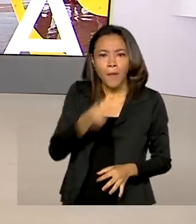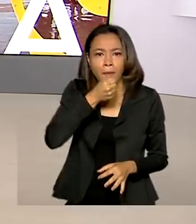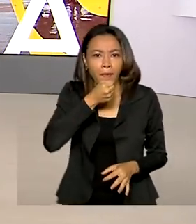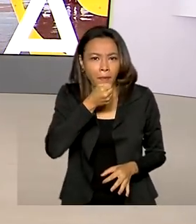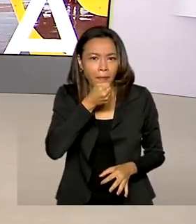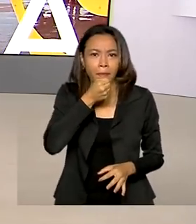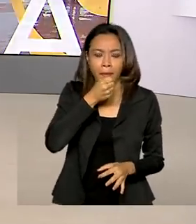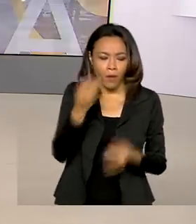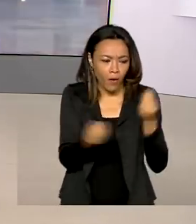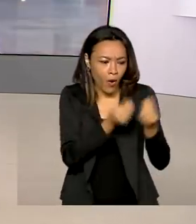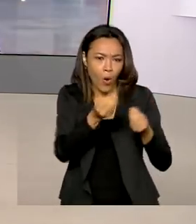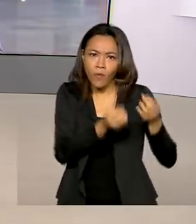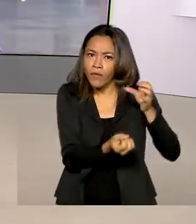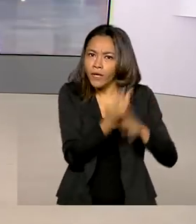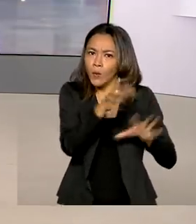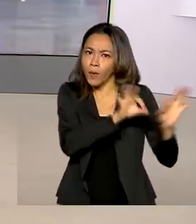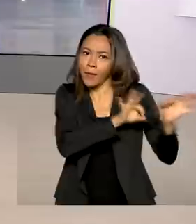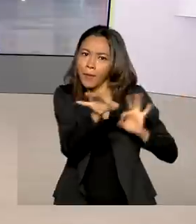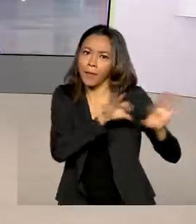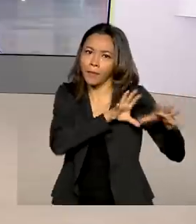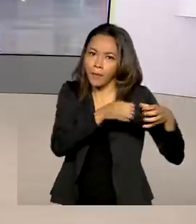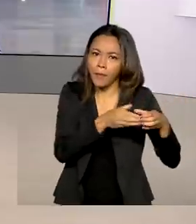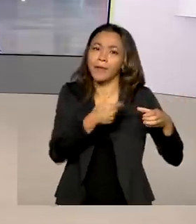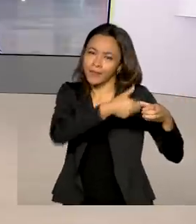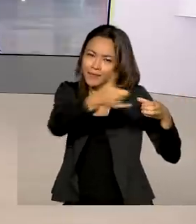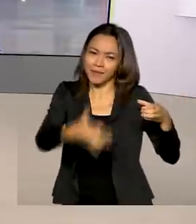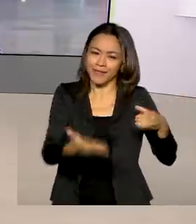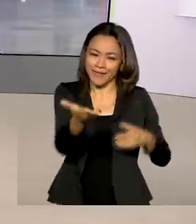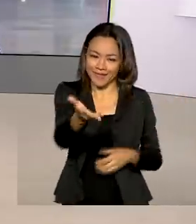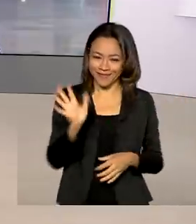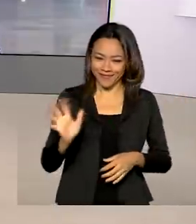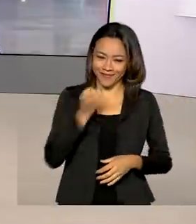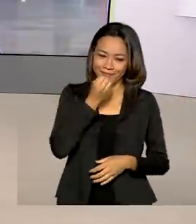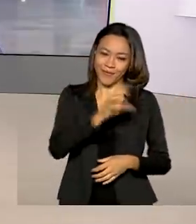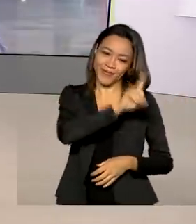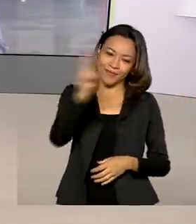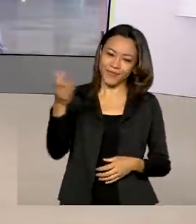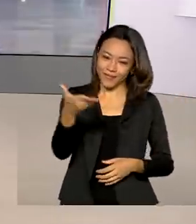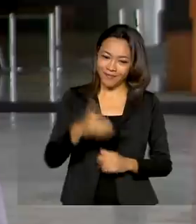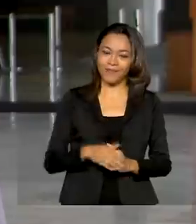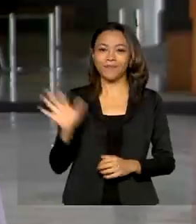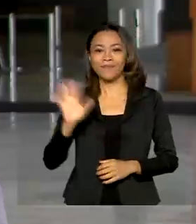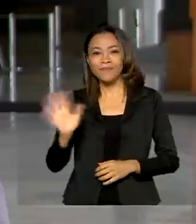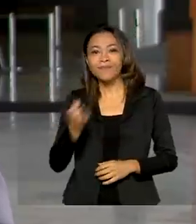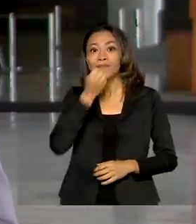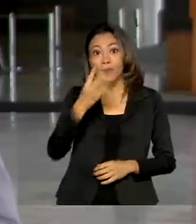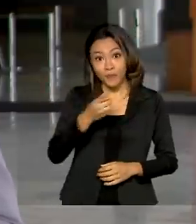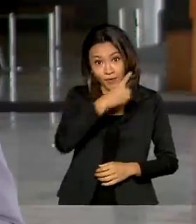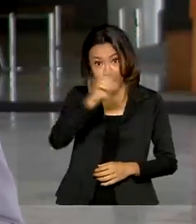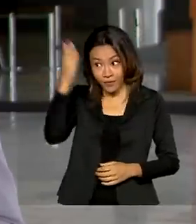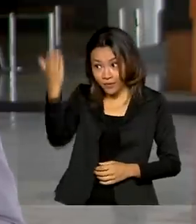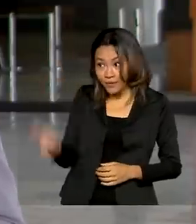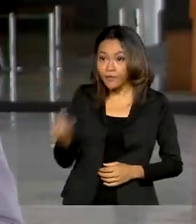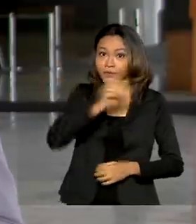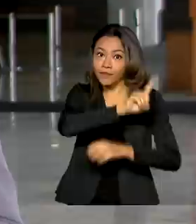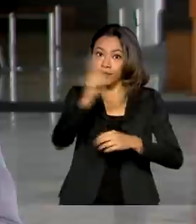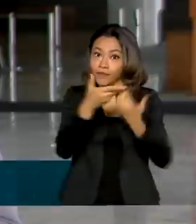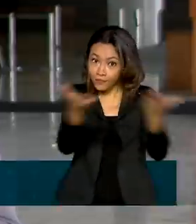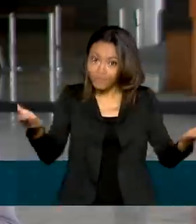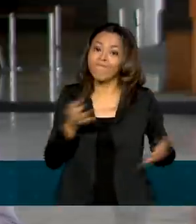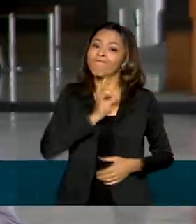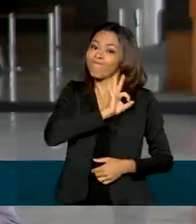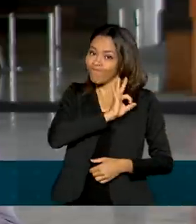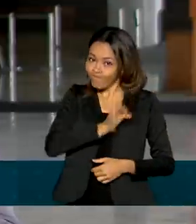passada para a criação do comitê. Não é, Glauco? Bom dia para você. Olá, Daniel. Bom dia para você e bom dia a todos. É isso mesmo. E